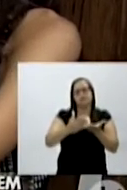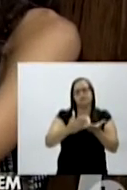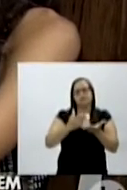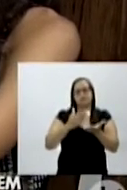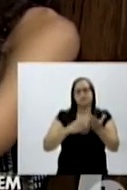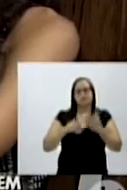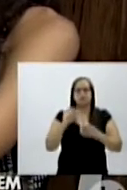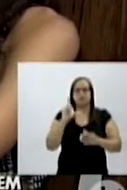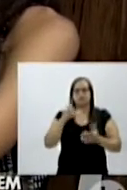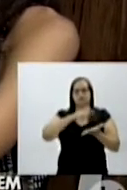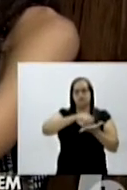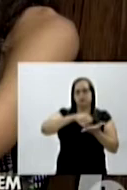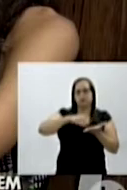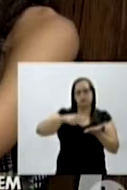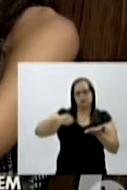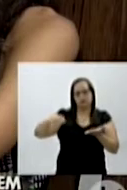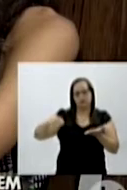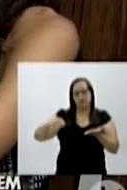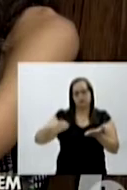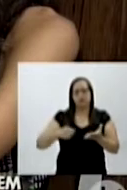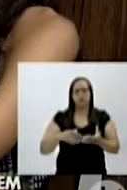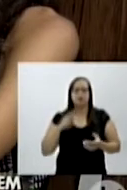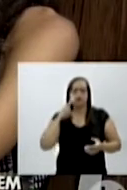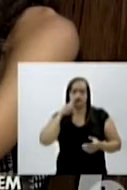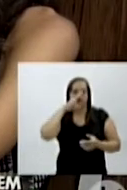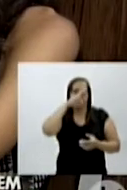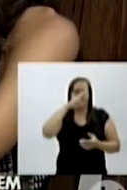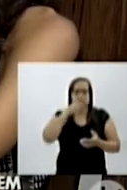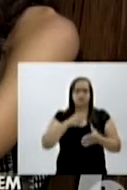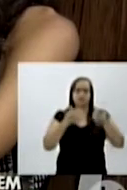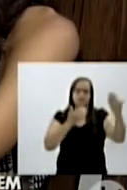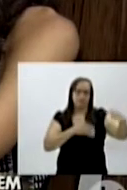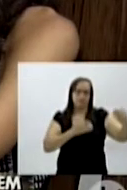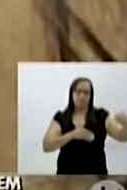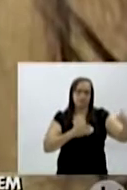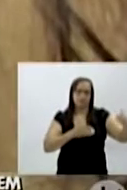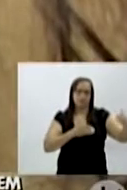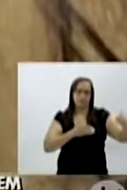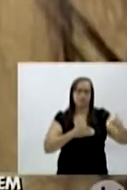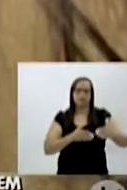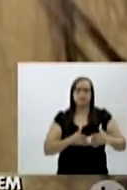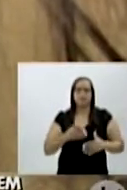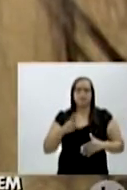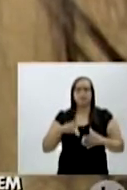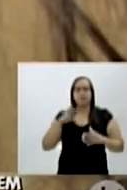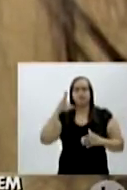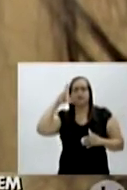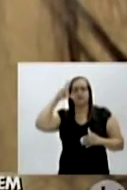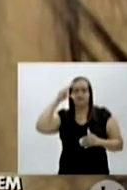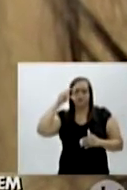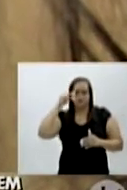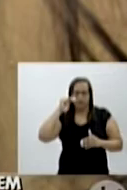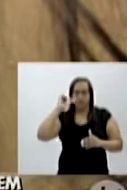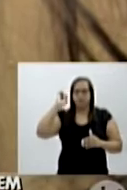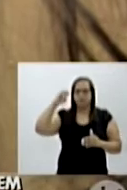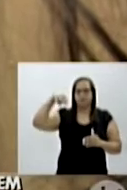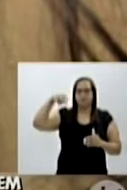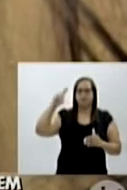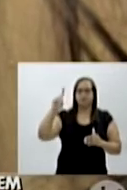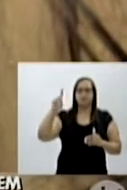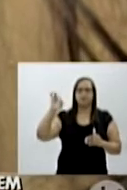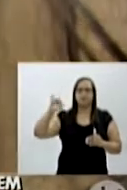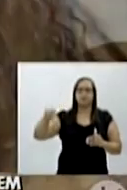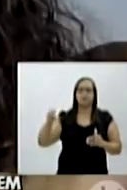E às vezes eu uso o canetão também para escrever, às vezes preciso fazer alguma prova. Mesmo tendo baixa visão, a Ingrid